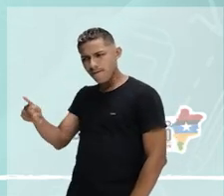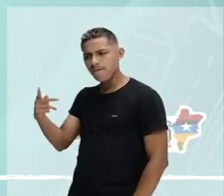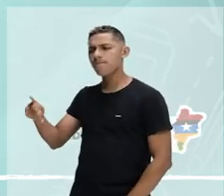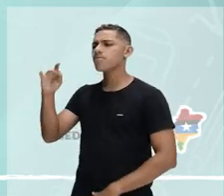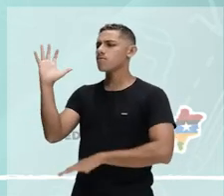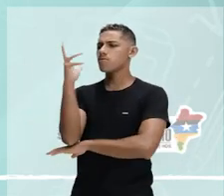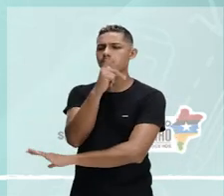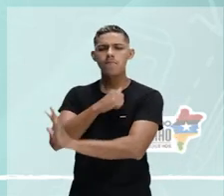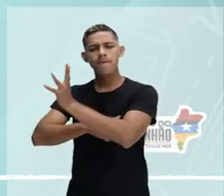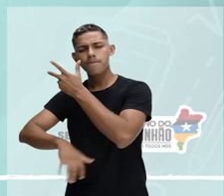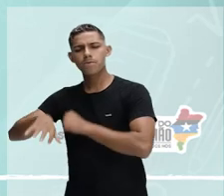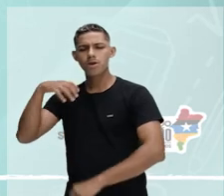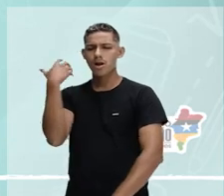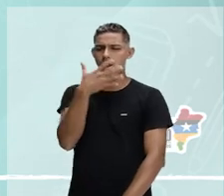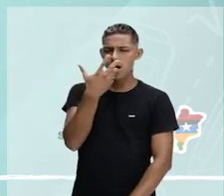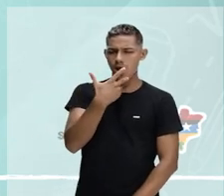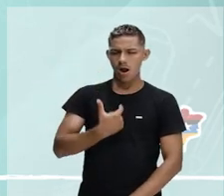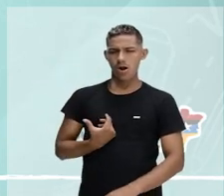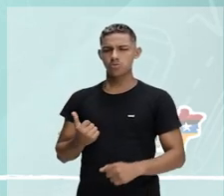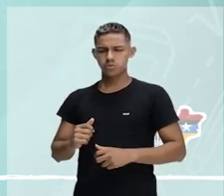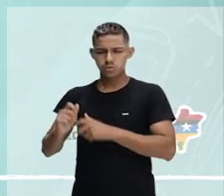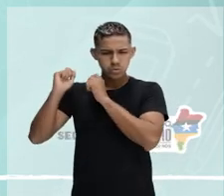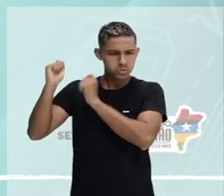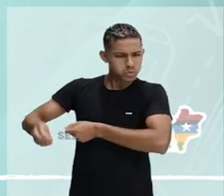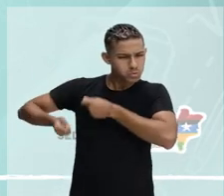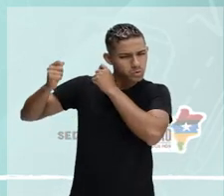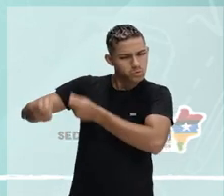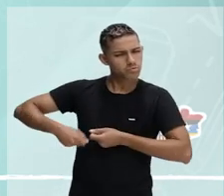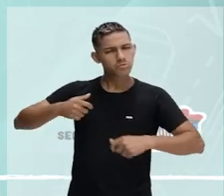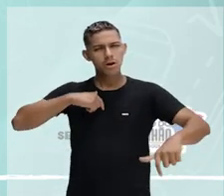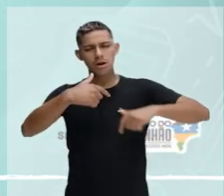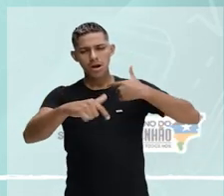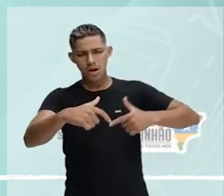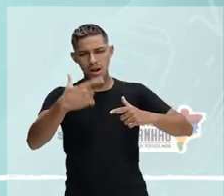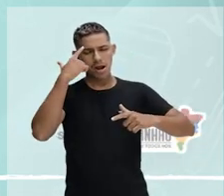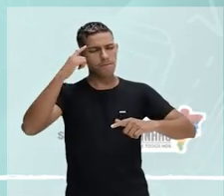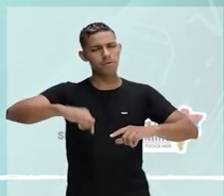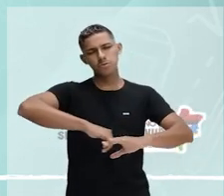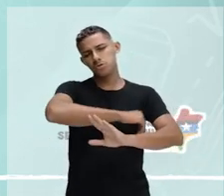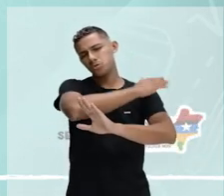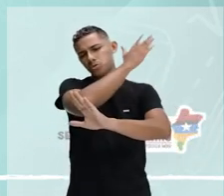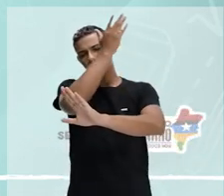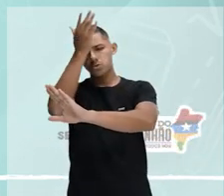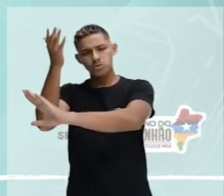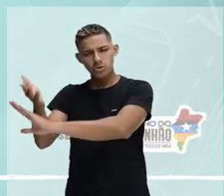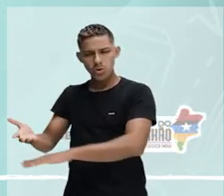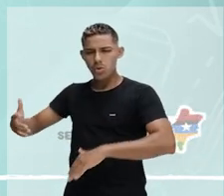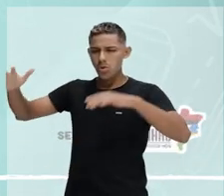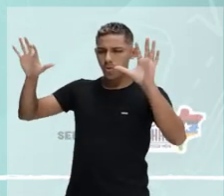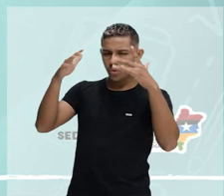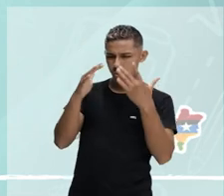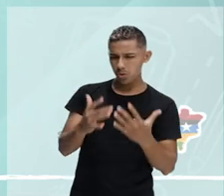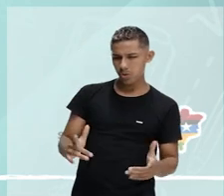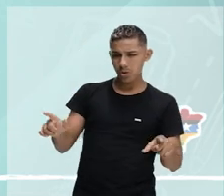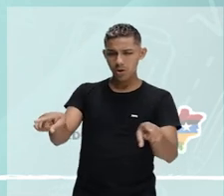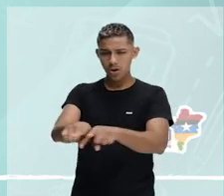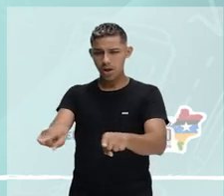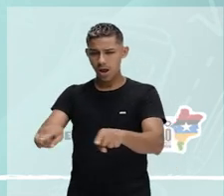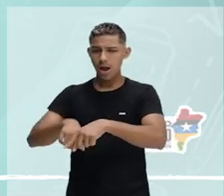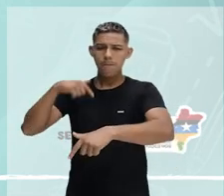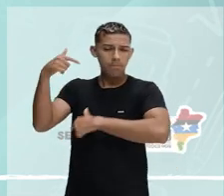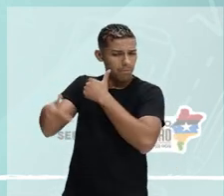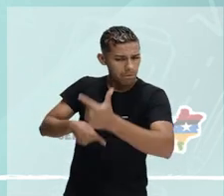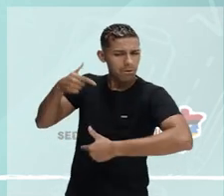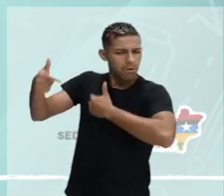cantor da mão grossa, trabalho na roça de inverno e destino. A minha chupana é tapada de